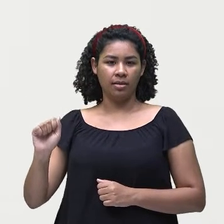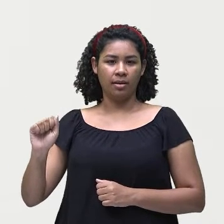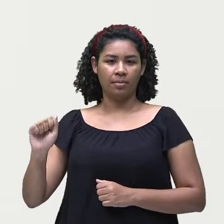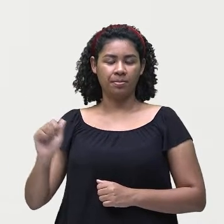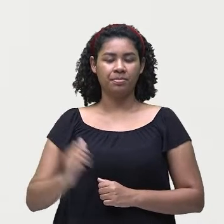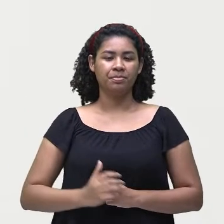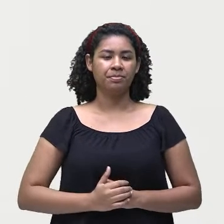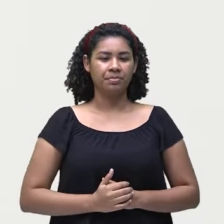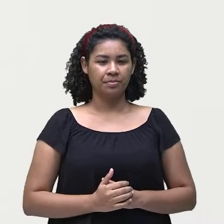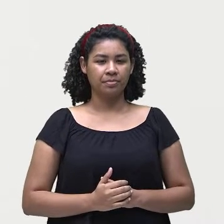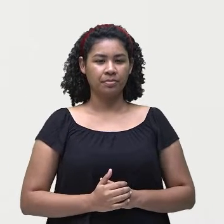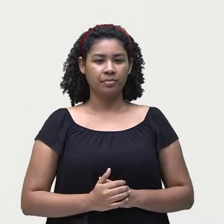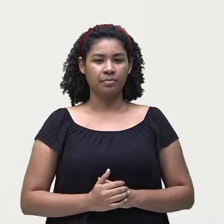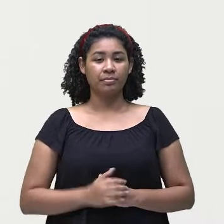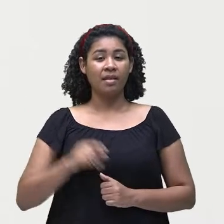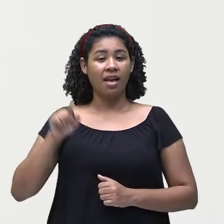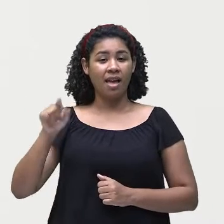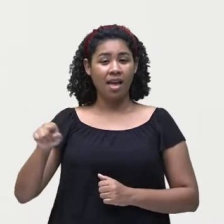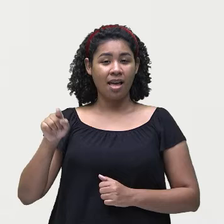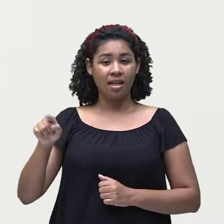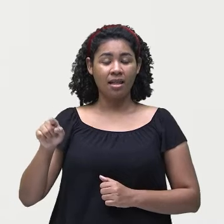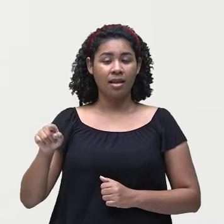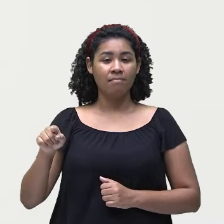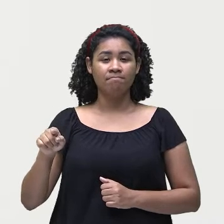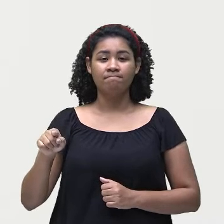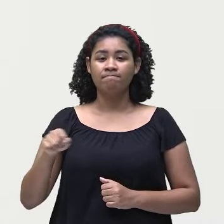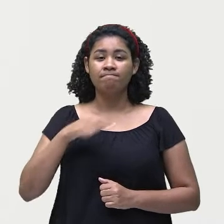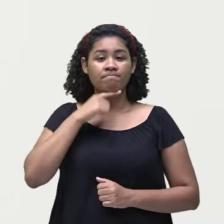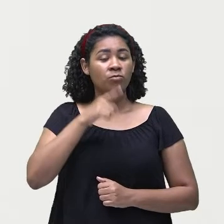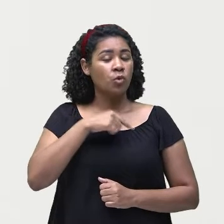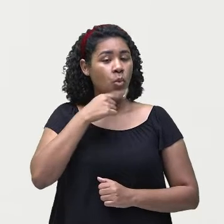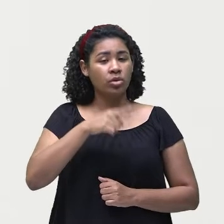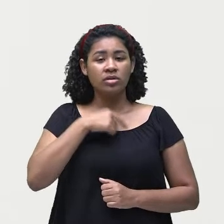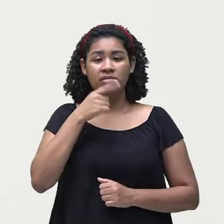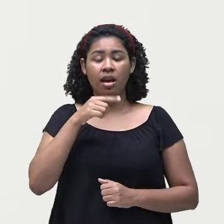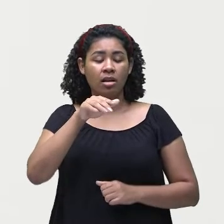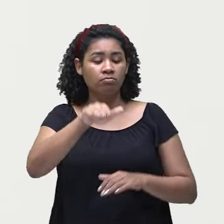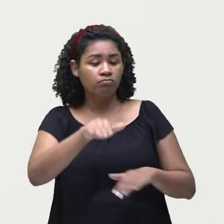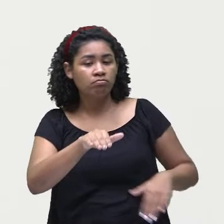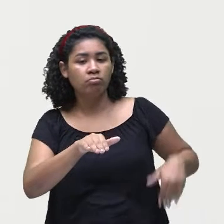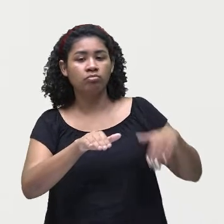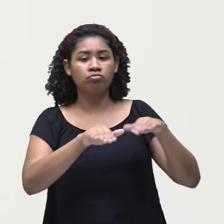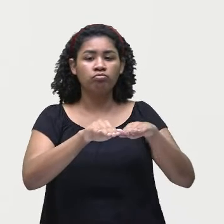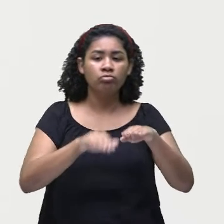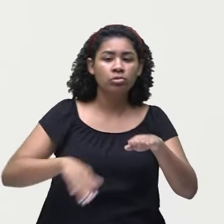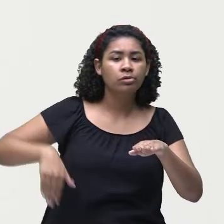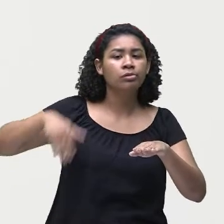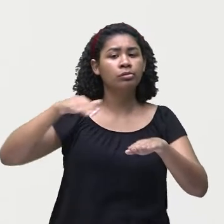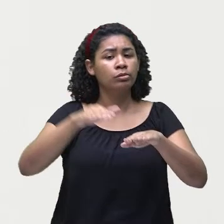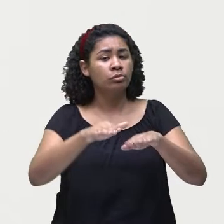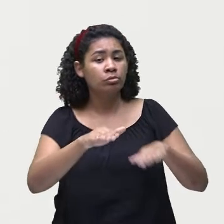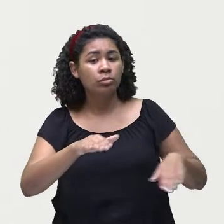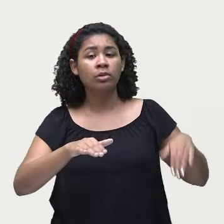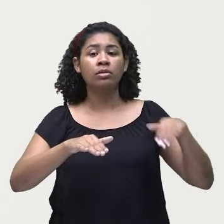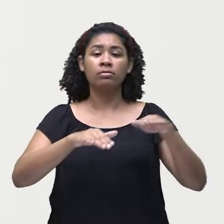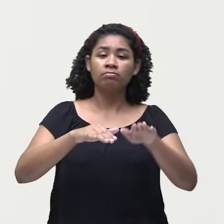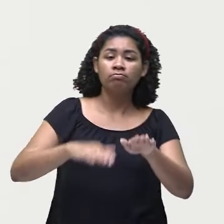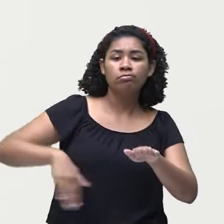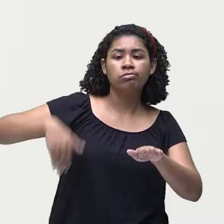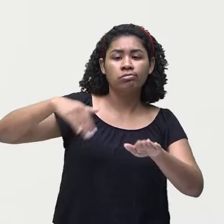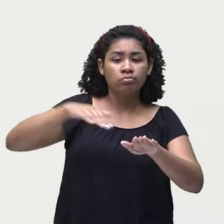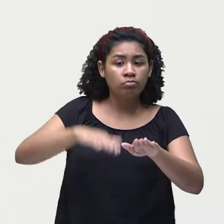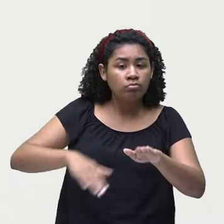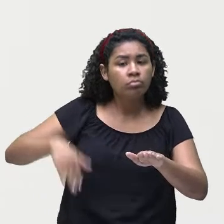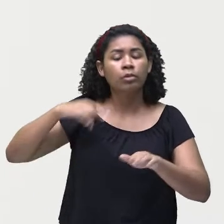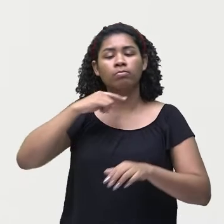A potira não pode, não consegue nadar de jeito nenhum. Ela não tem